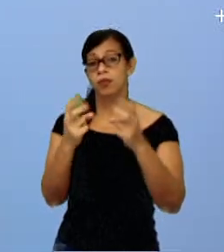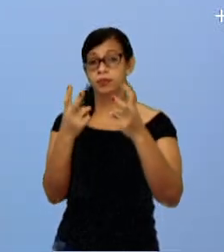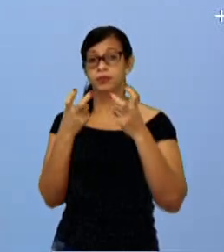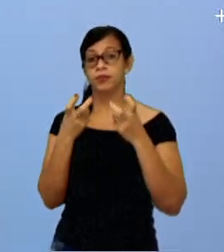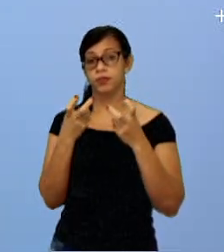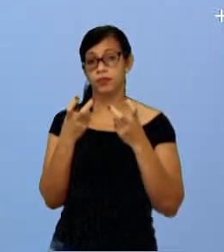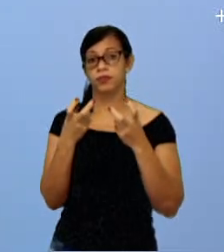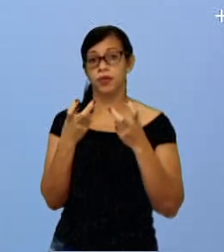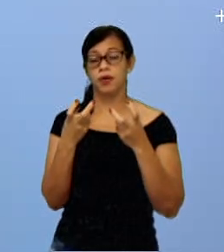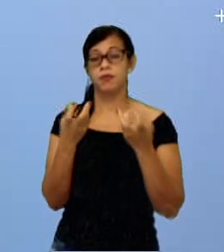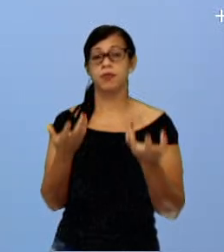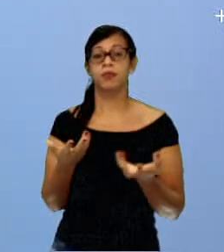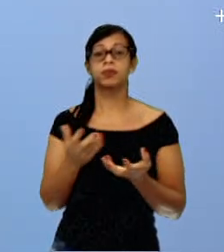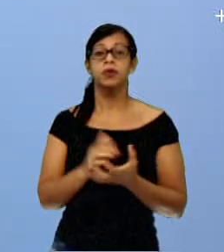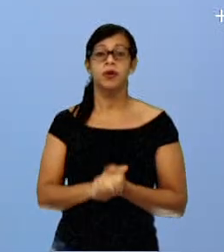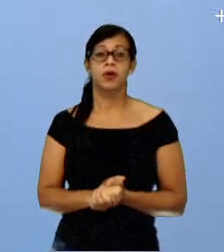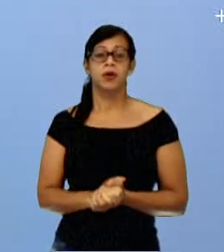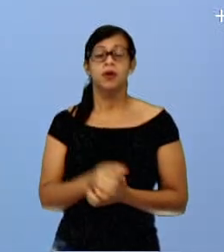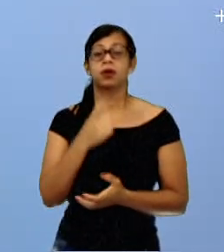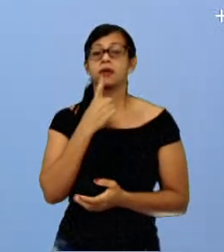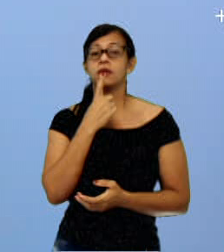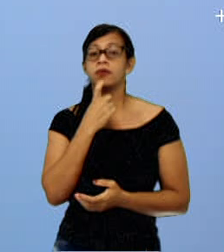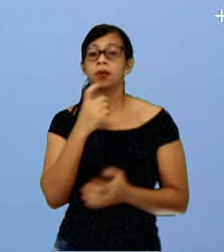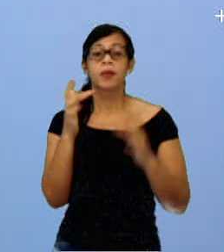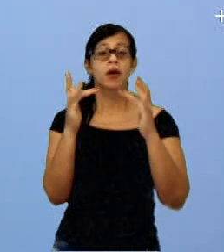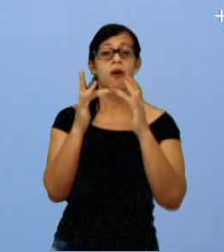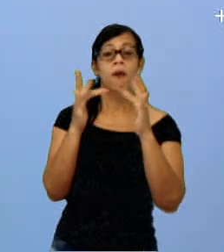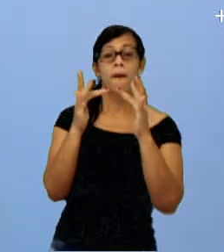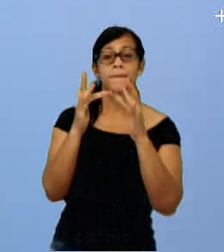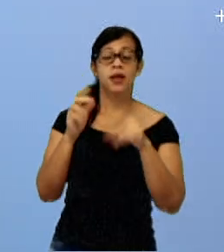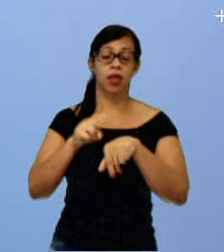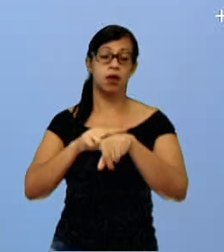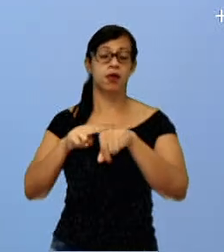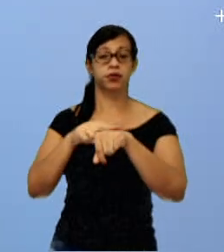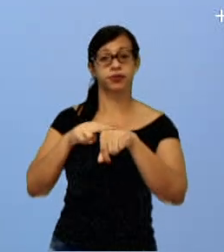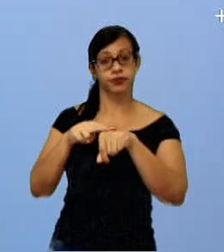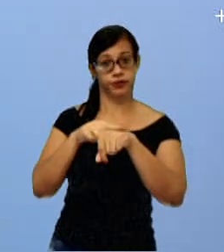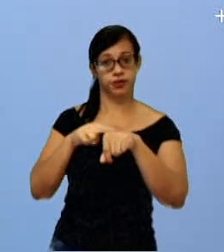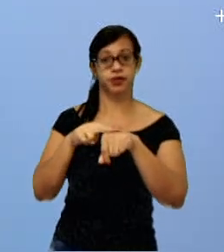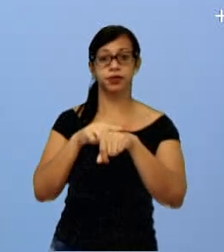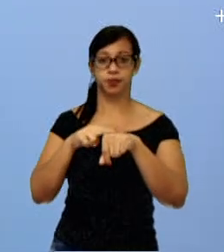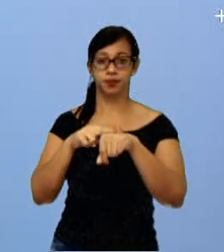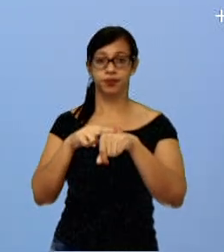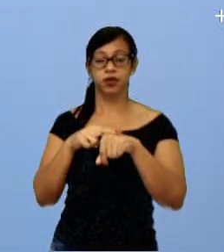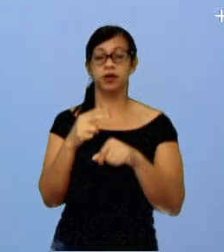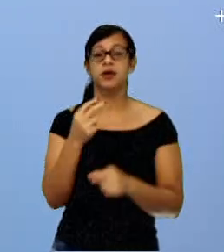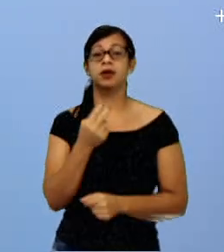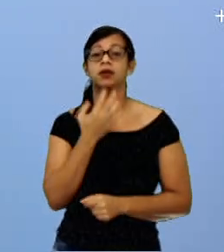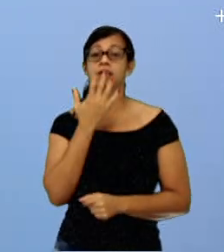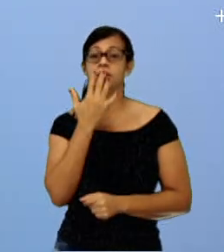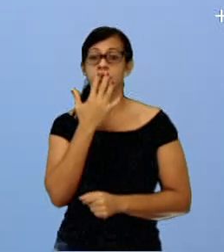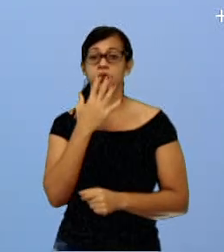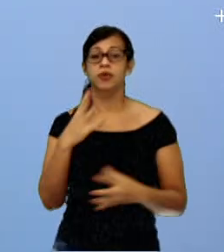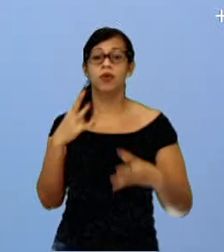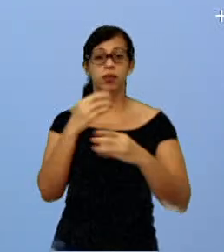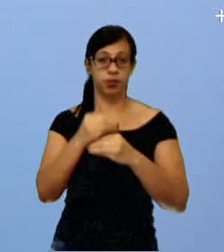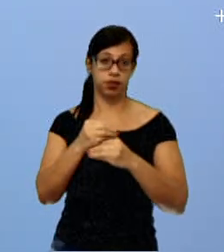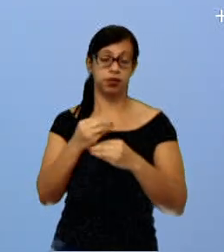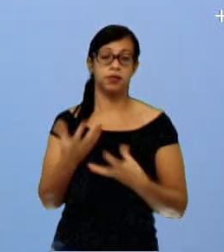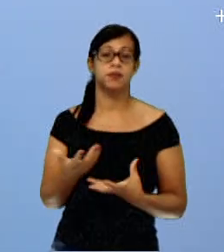né? Justamente o vermelho combinando com o verde, que são cores complementares, né? Estão aí em combinação.